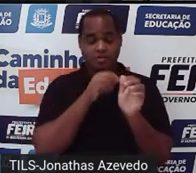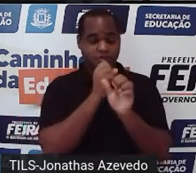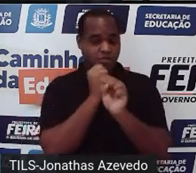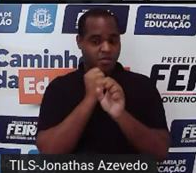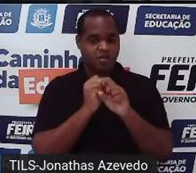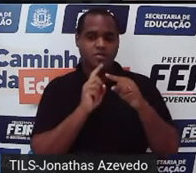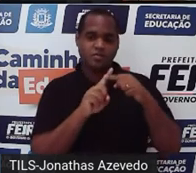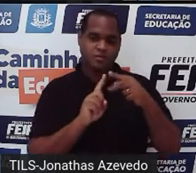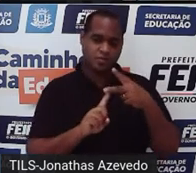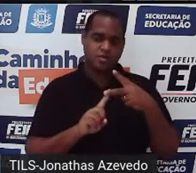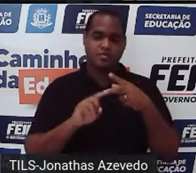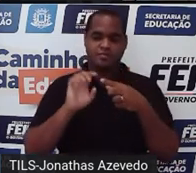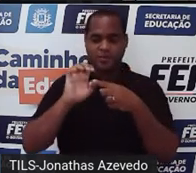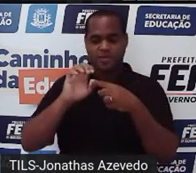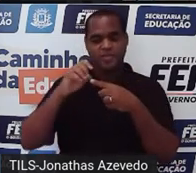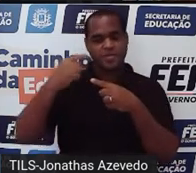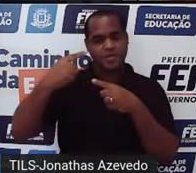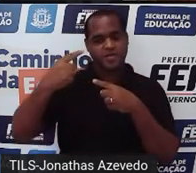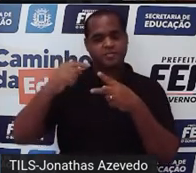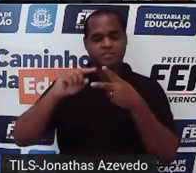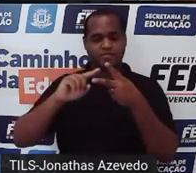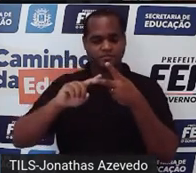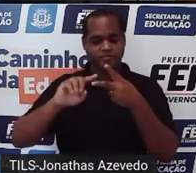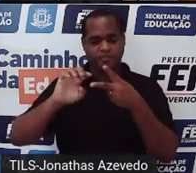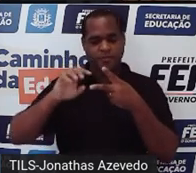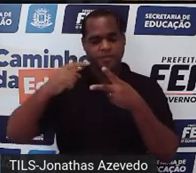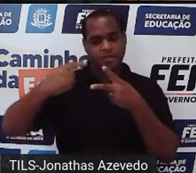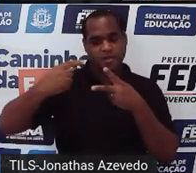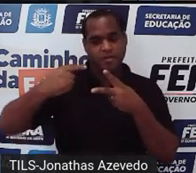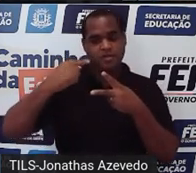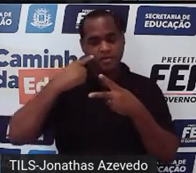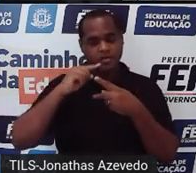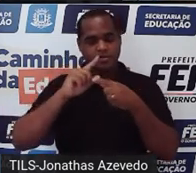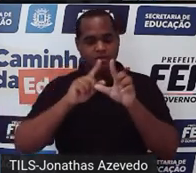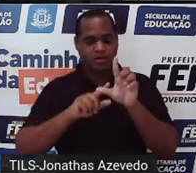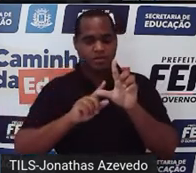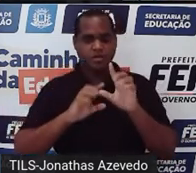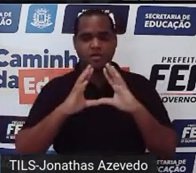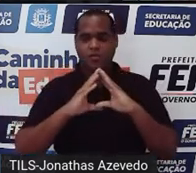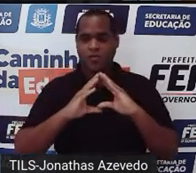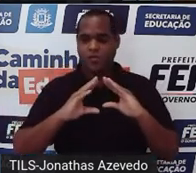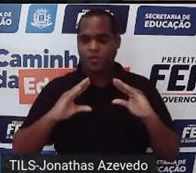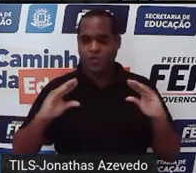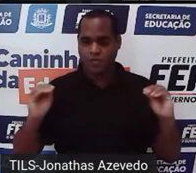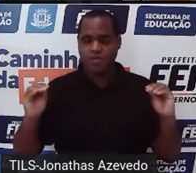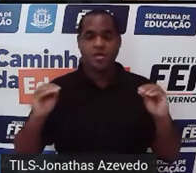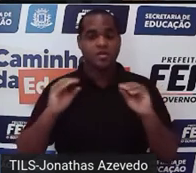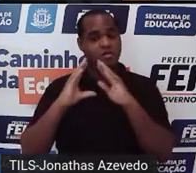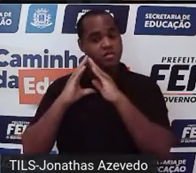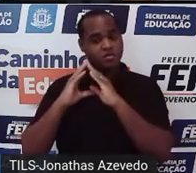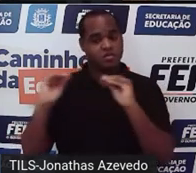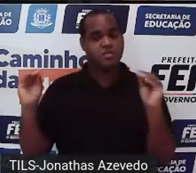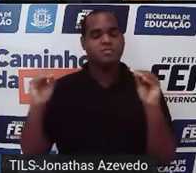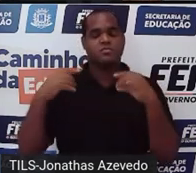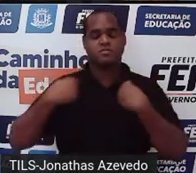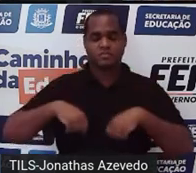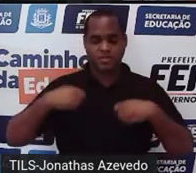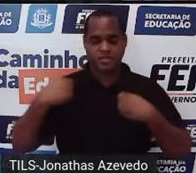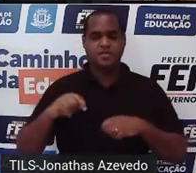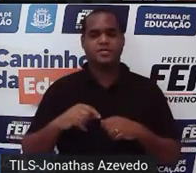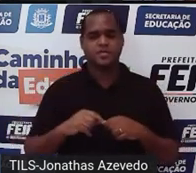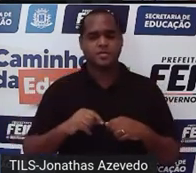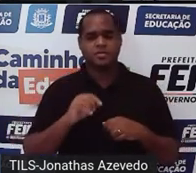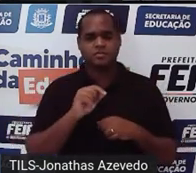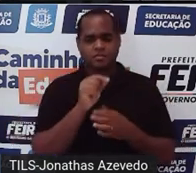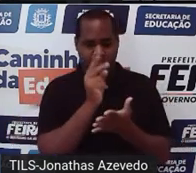duas equações mas quando eu somar uma das letras tem que desaparecer tem que ser anulada mas